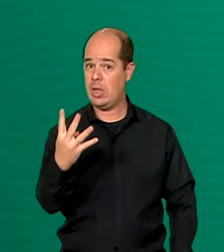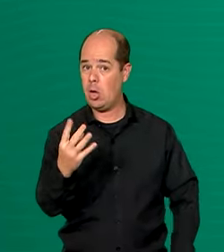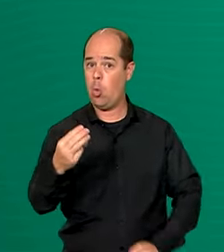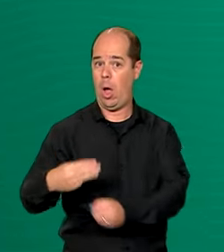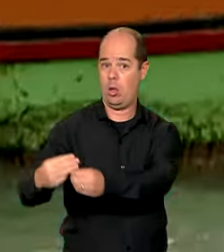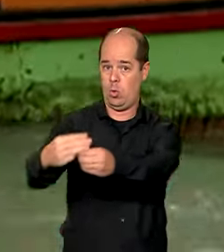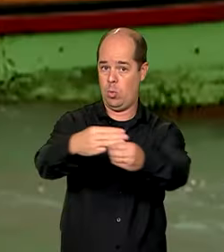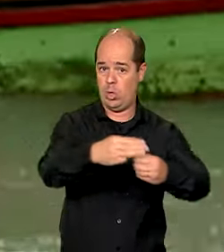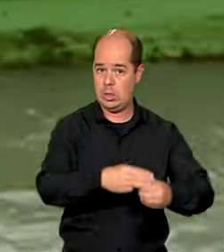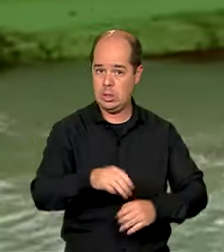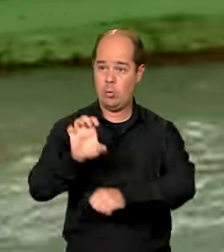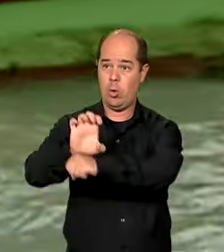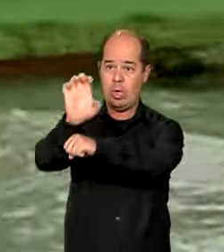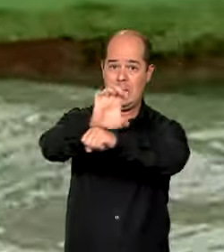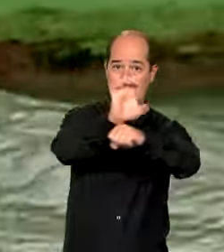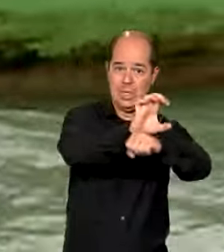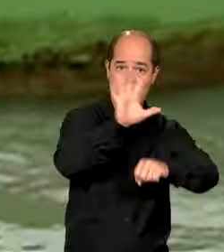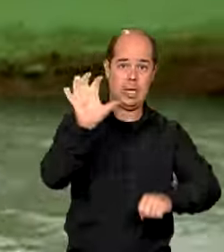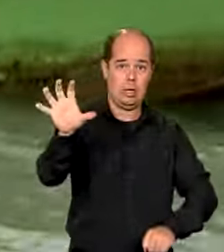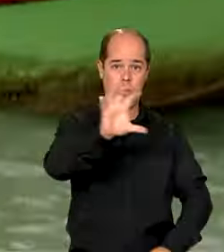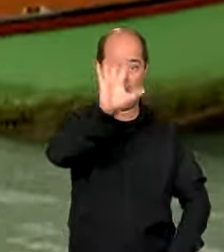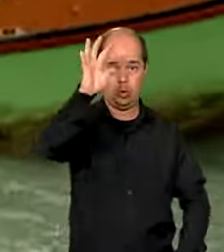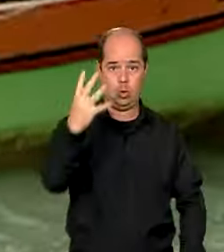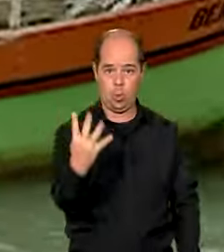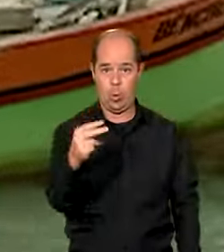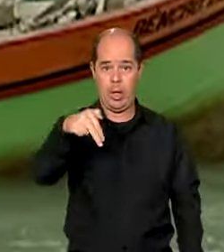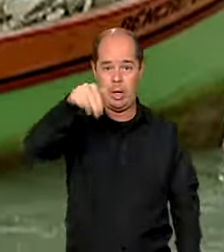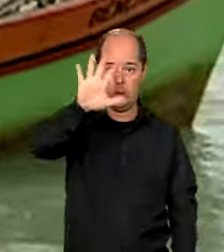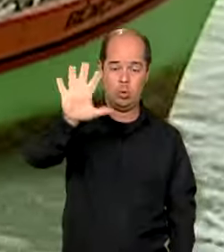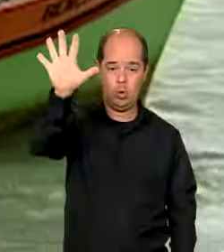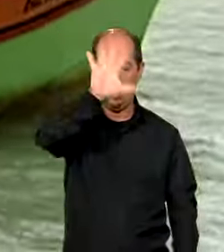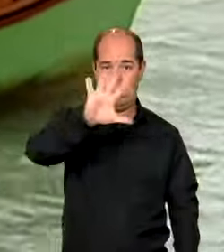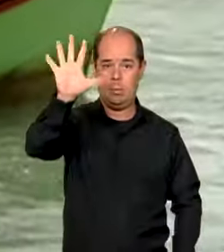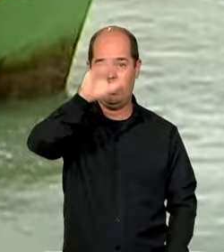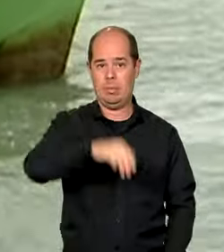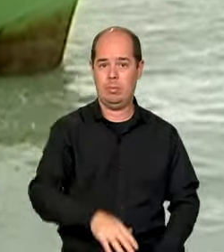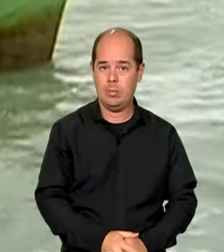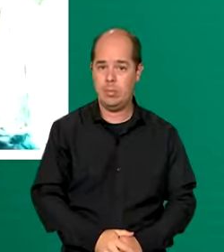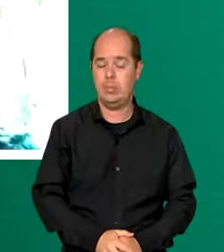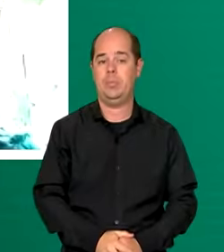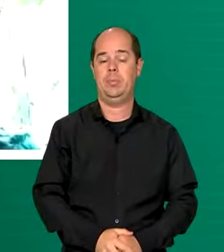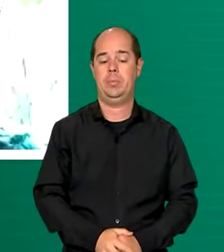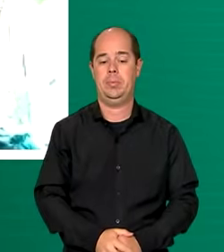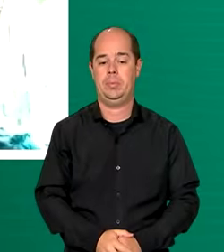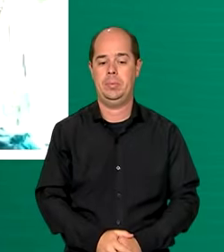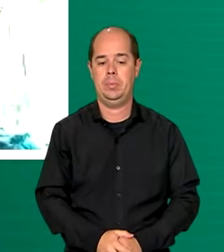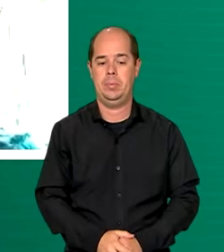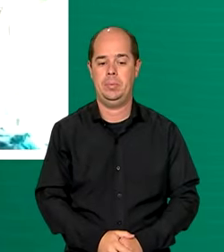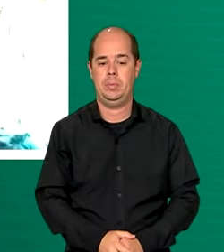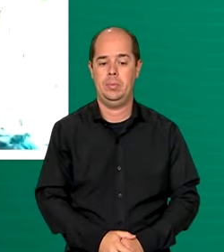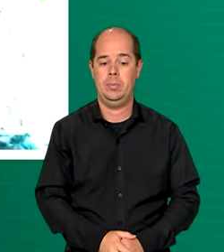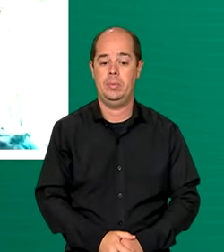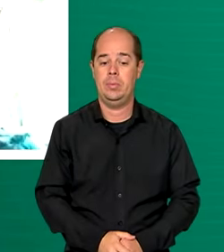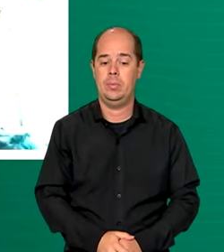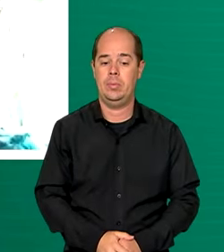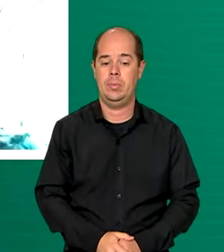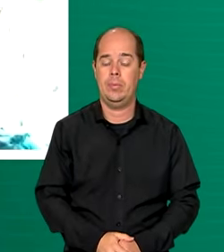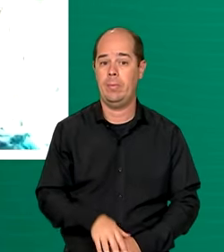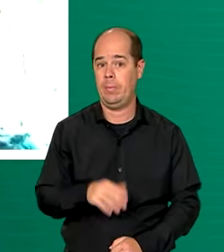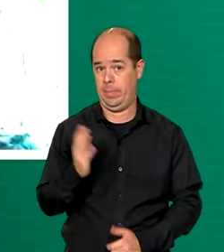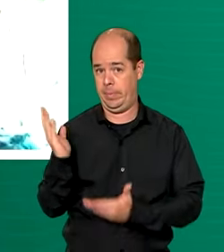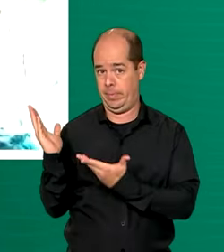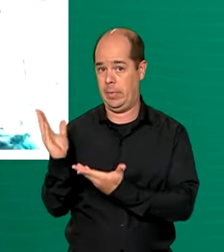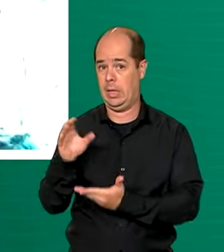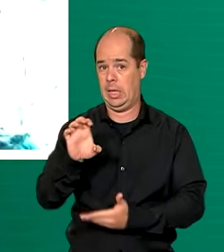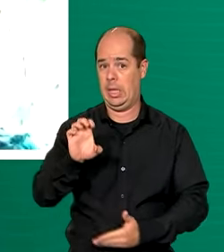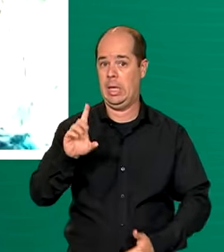região norte. São eles Acre, Amapá, Amazonas e Pará. Para José Edinaldo, que também é